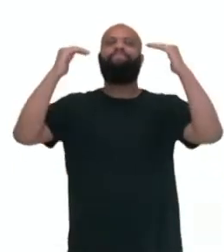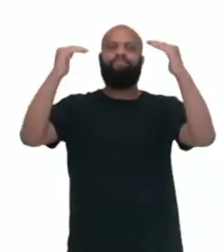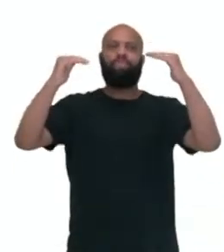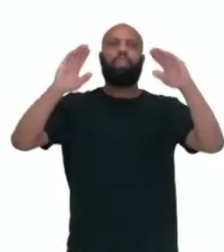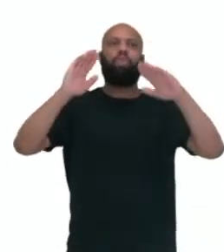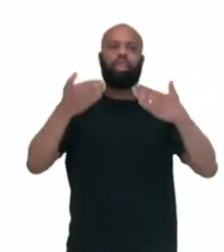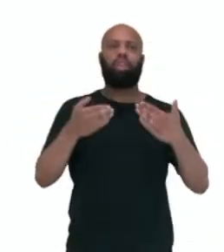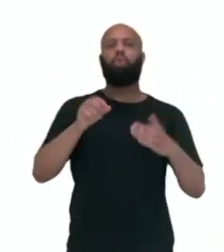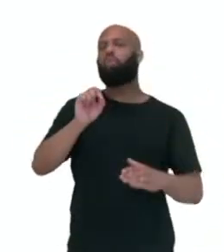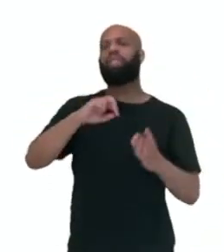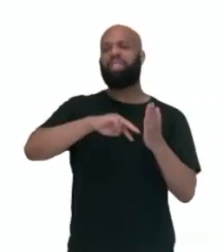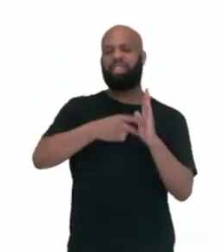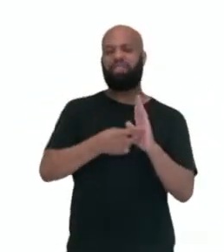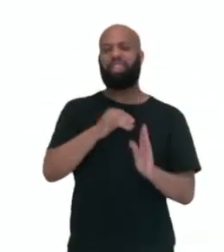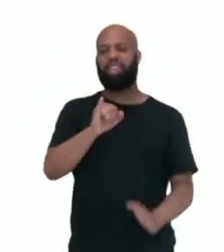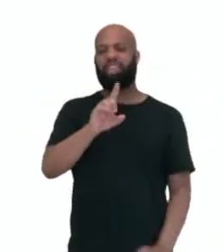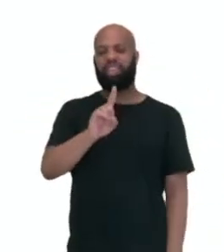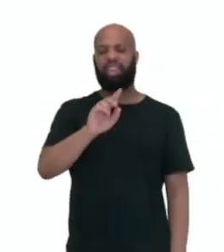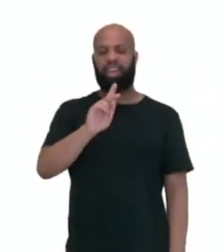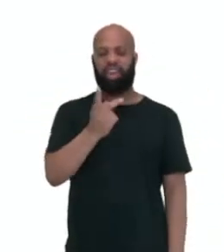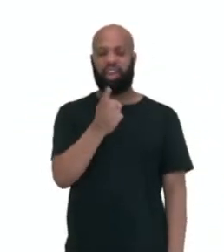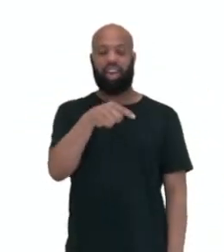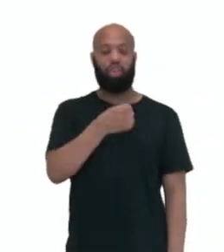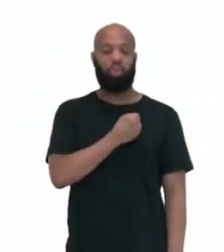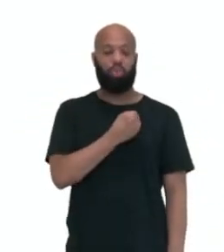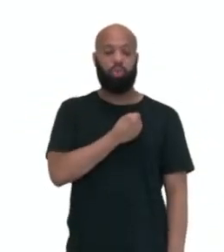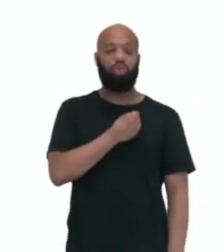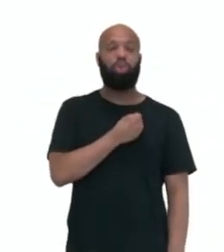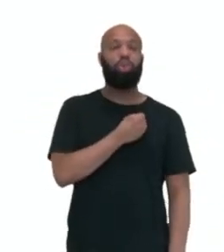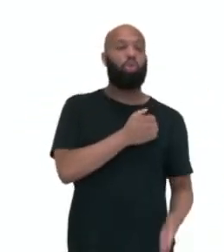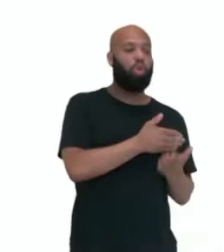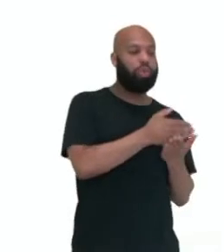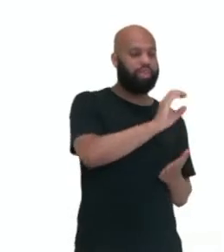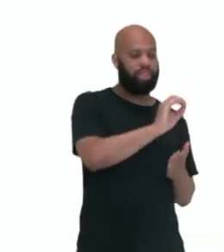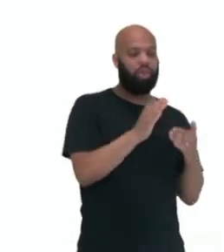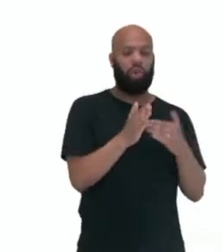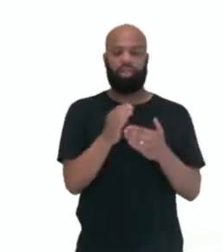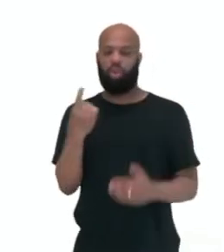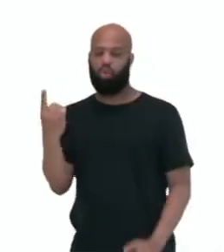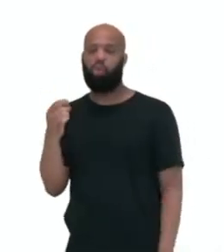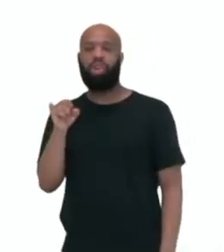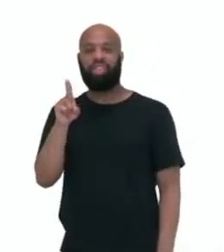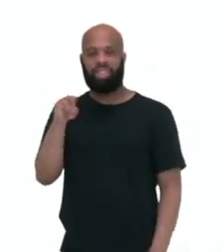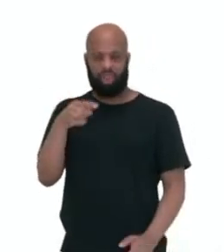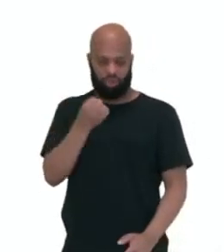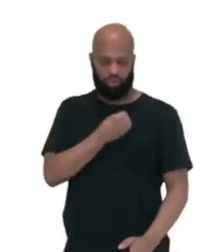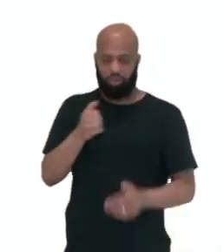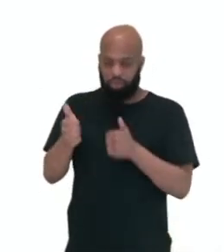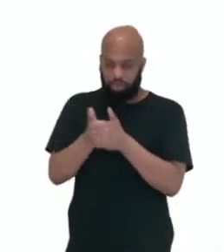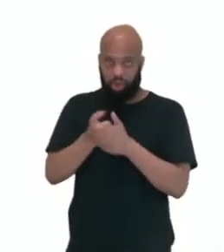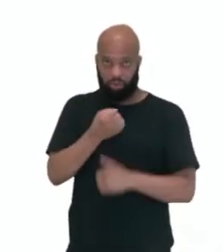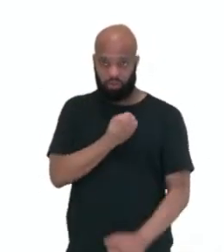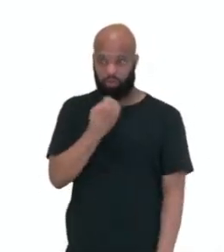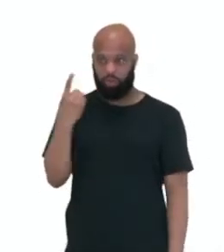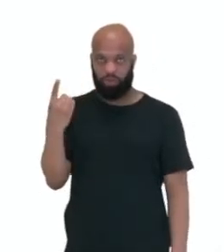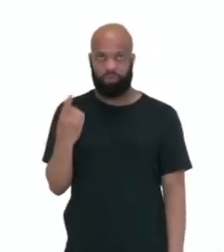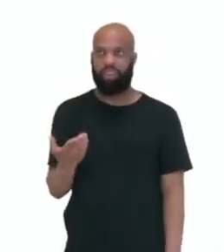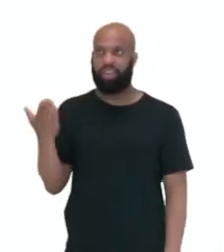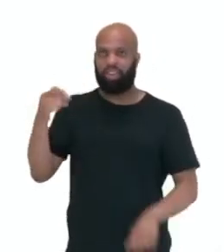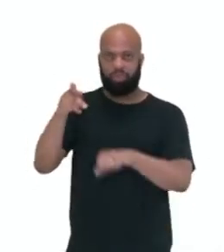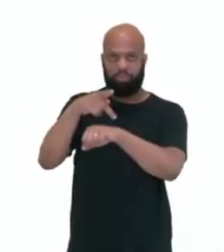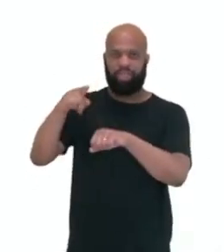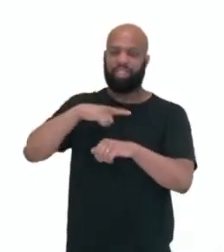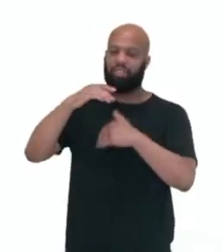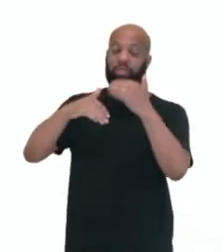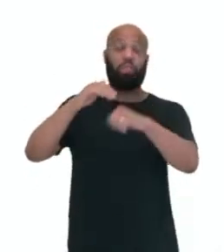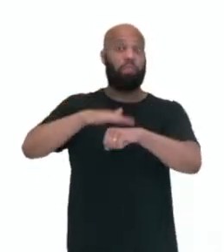Lembrando que o IDH, o índice de desenvolvimento humano, vai de 0 a 1, quanto mais próximo do 1, conforme esses países aqui, mais